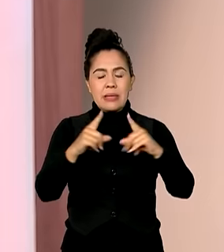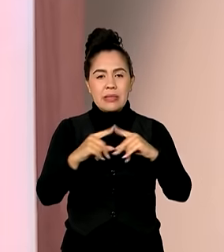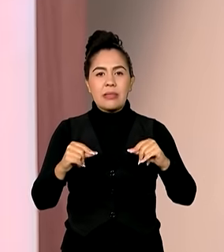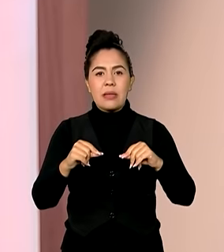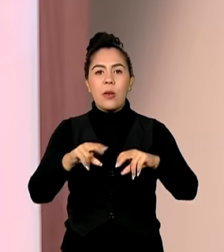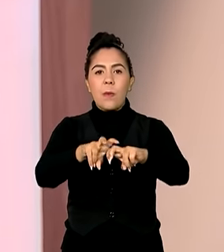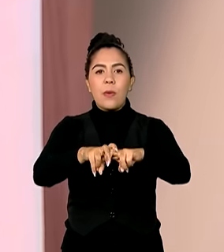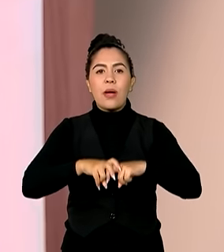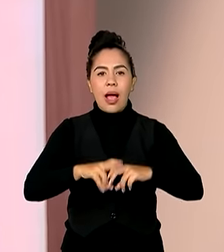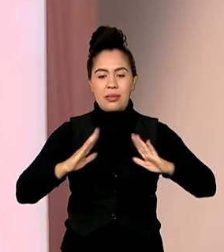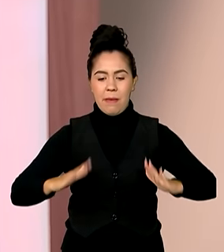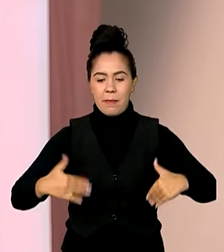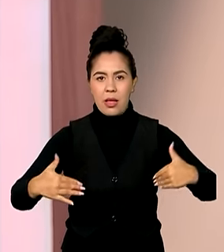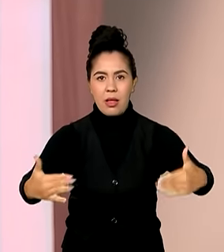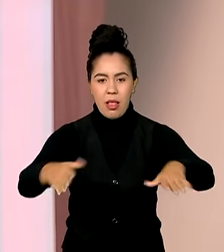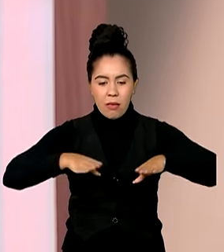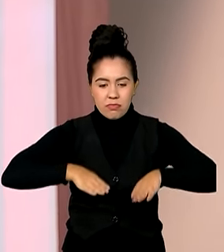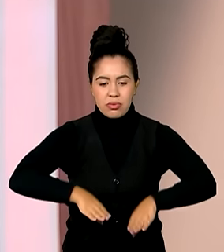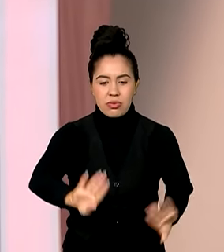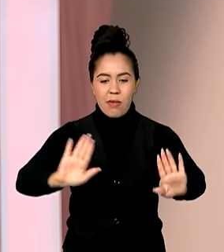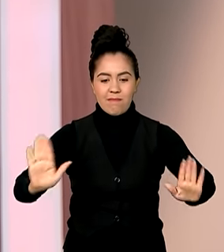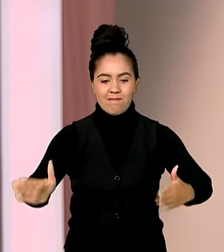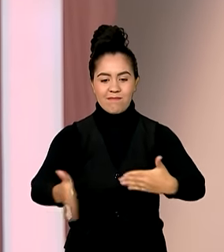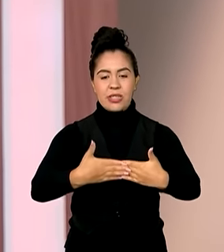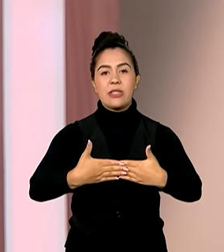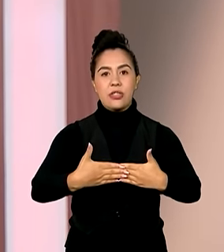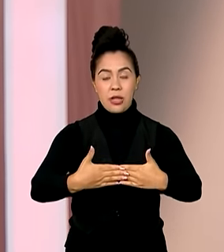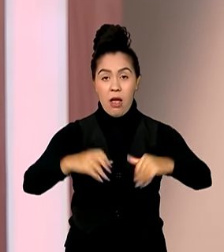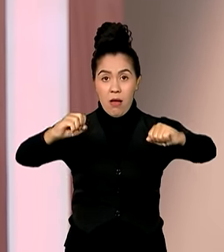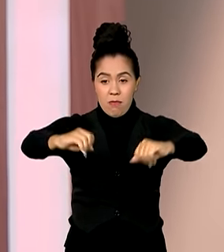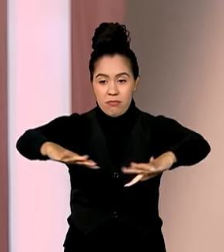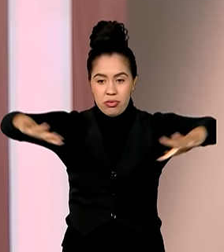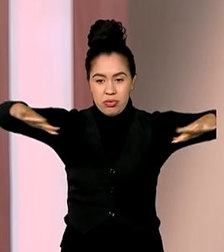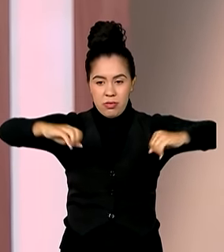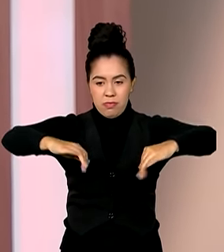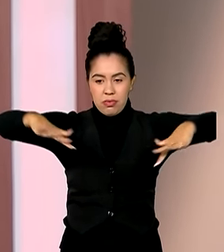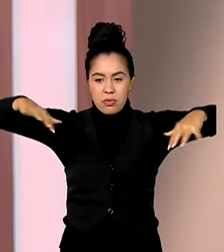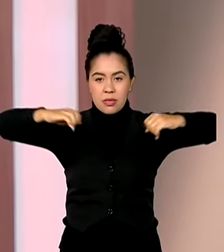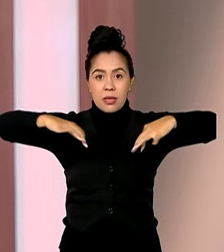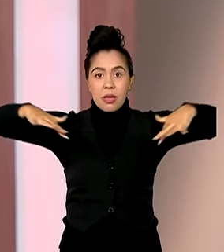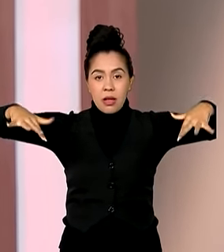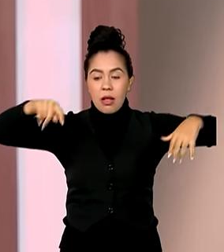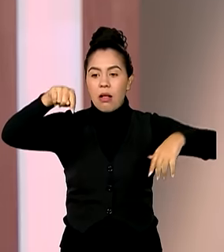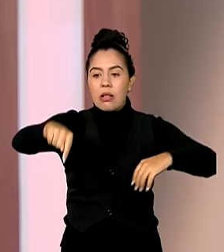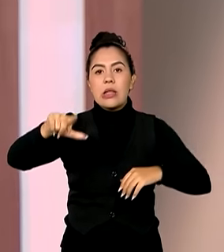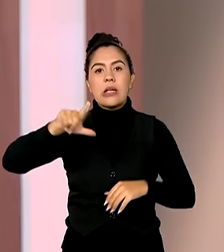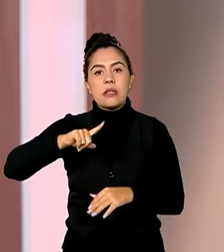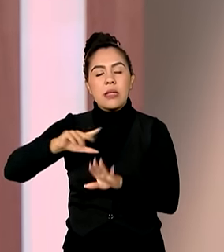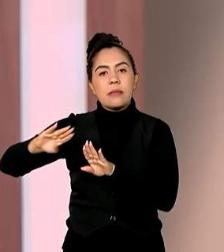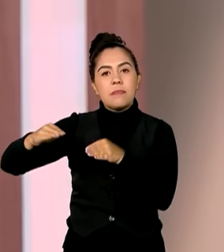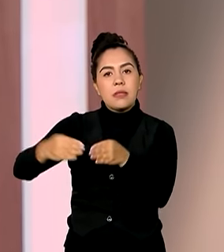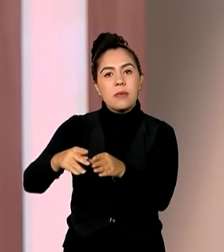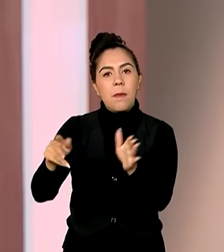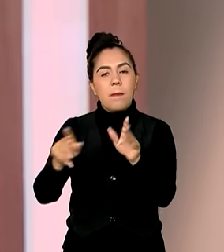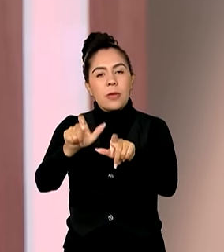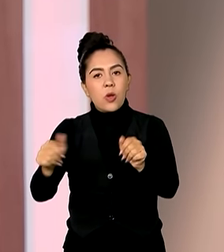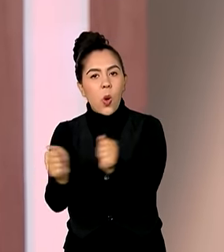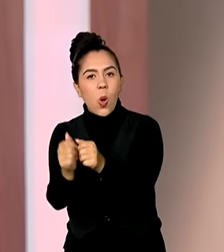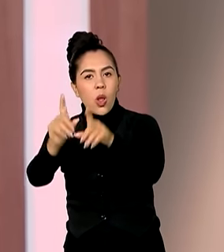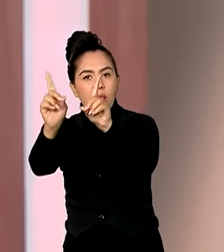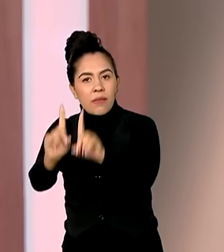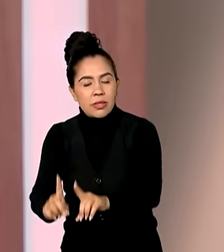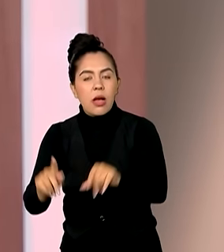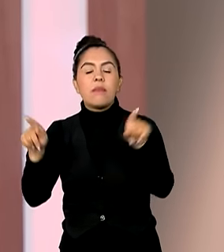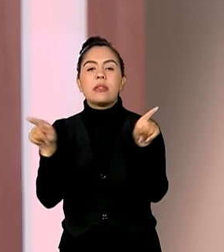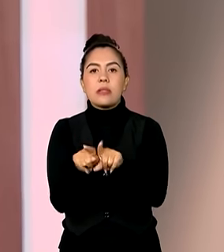Esplanada dos Ministérios. As arquibancadas terão espaço reservado para pessoas com deficiência e, em todos os pontos, haverá